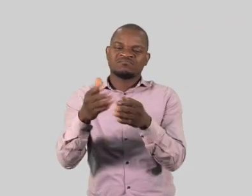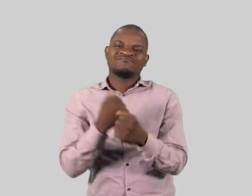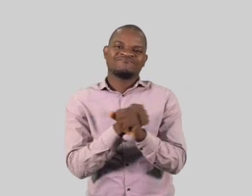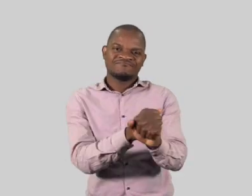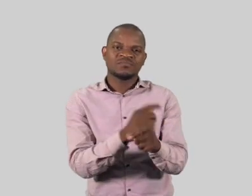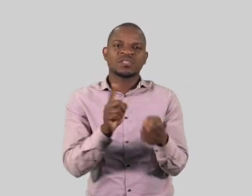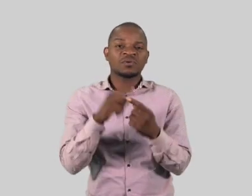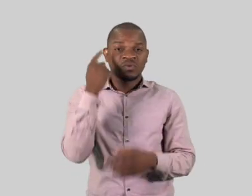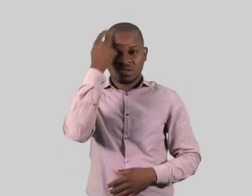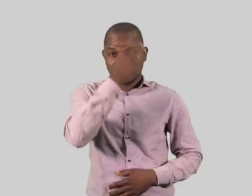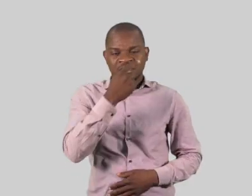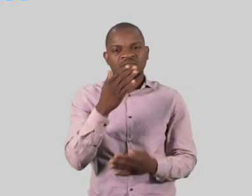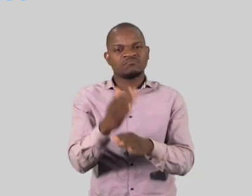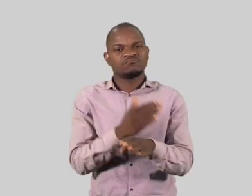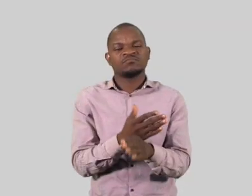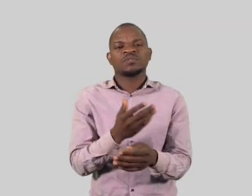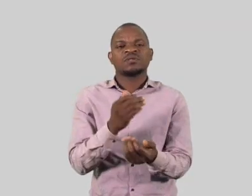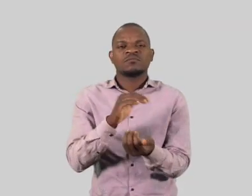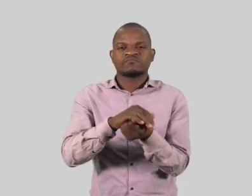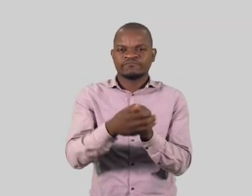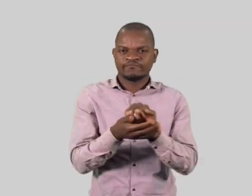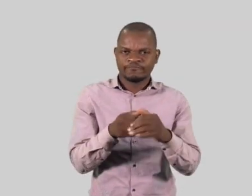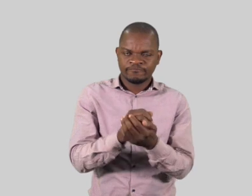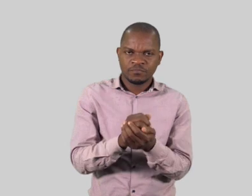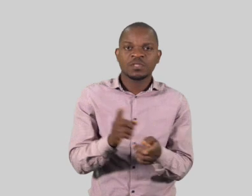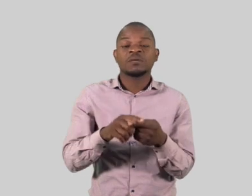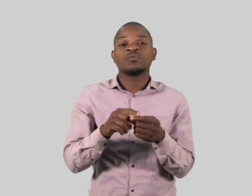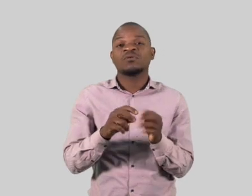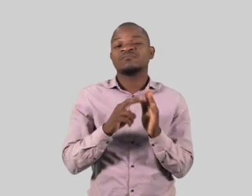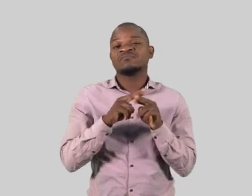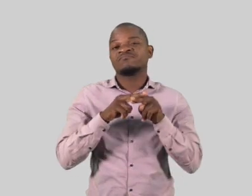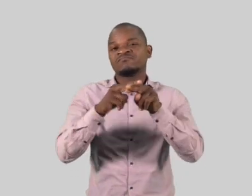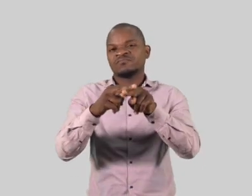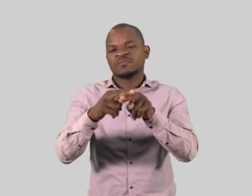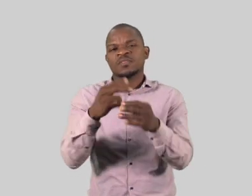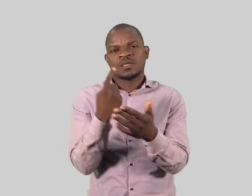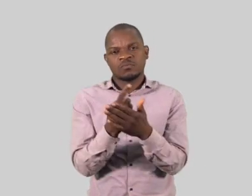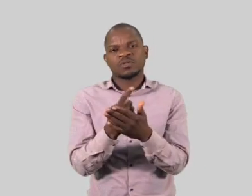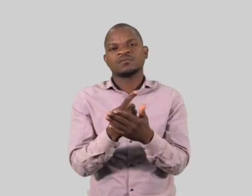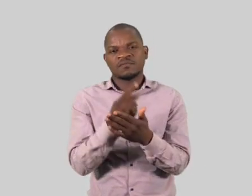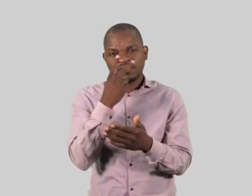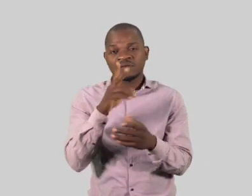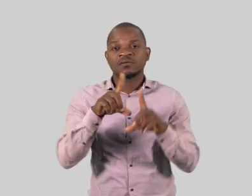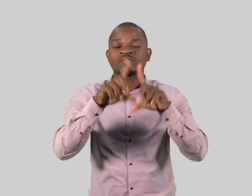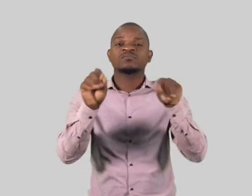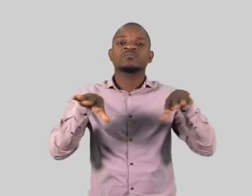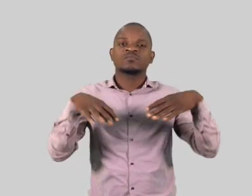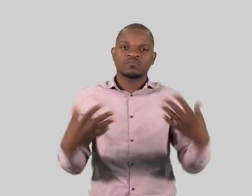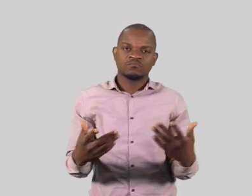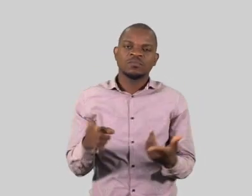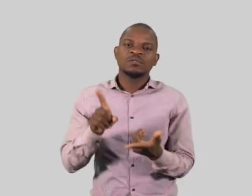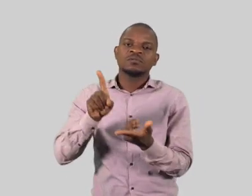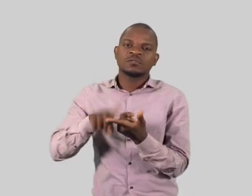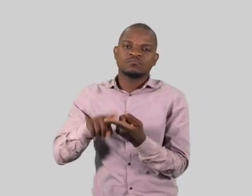evitar tocar na cara sem lavar as mãos, viajar sumente se necessário, usar sempre máscara na paragem e nos